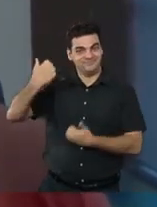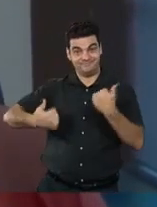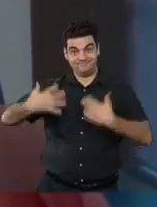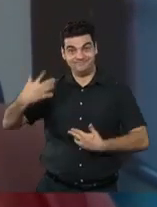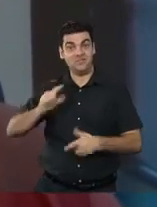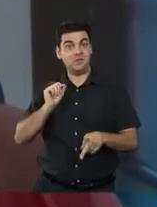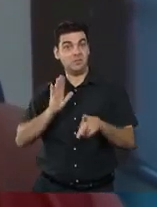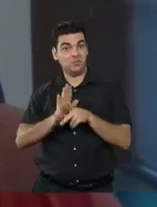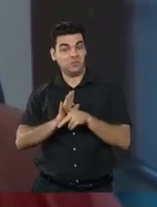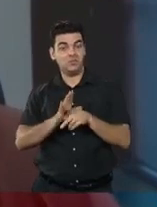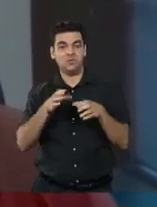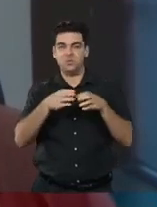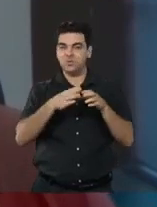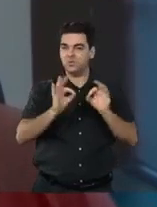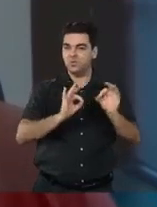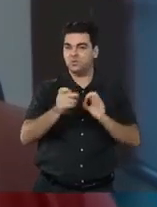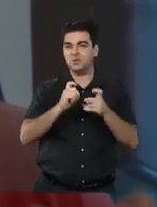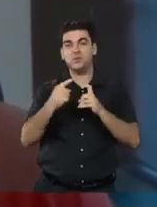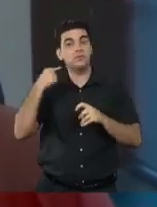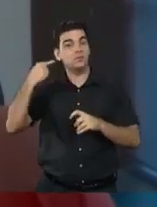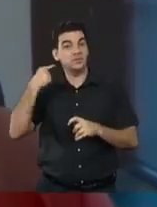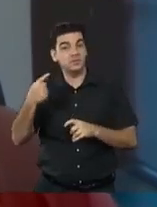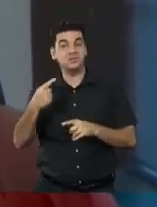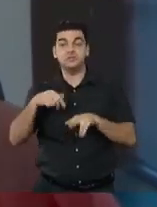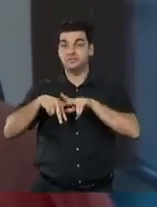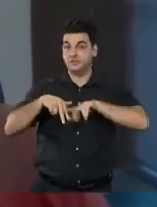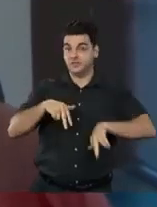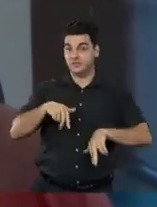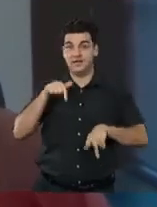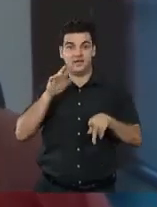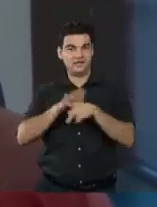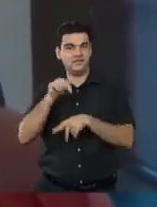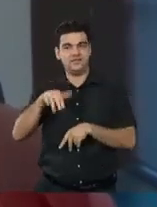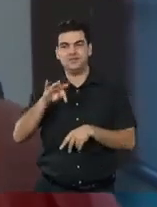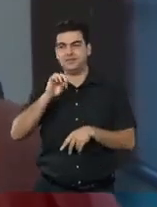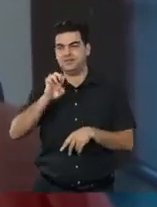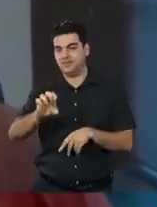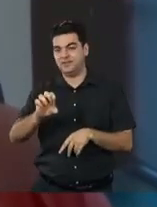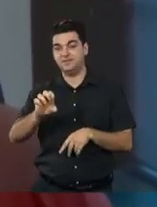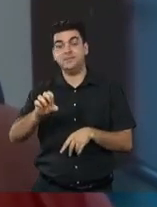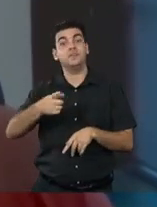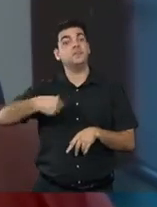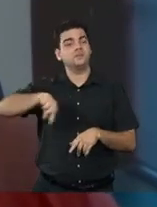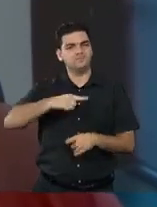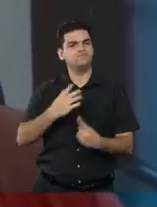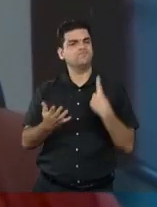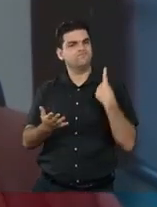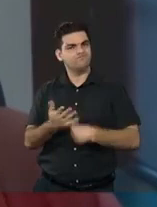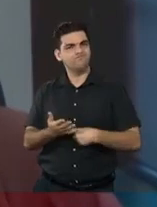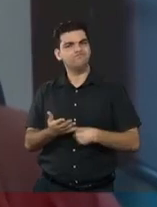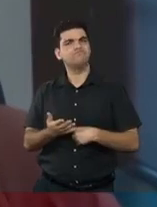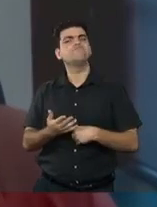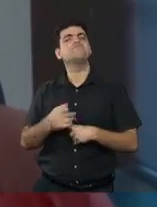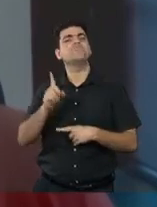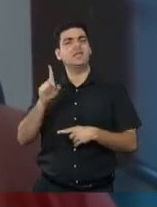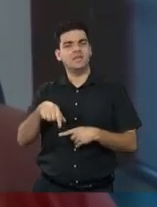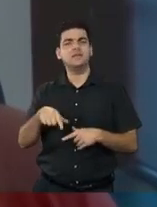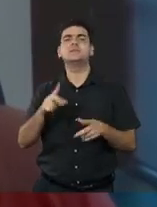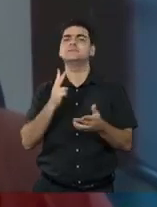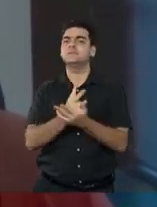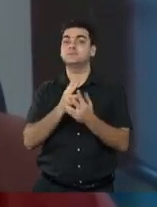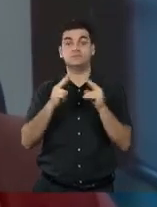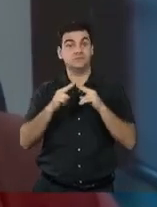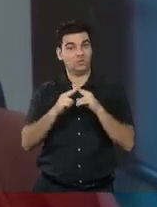organizada pela Comissão Gestora de Política de Gênero do TSE, nossos encontros são realizados em